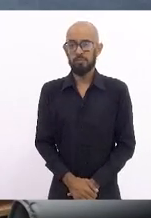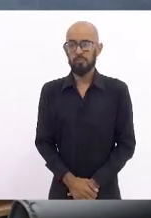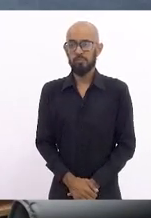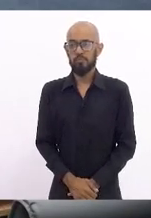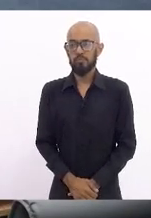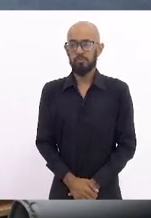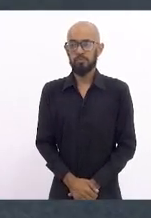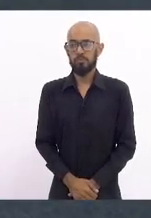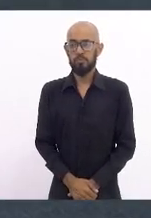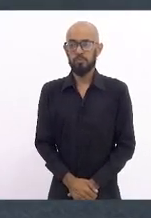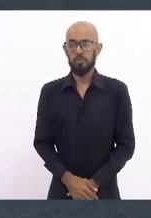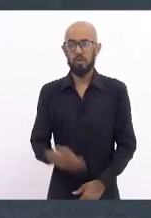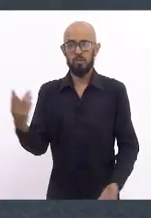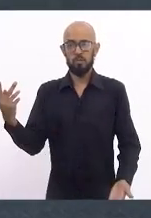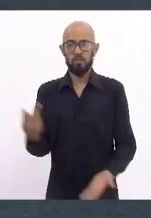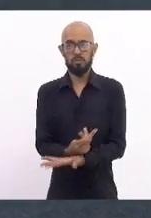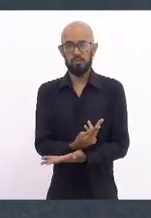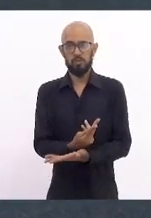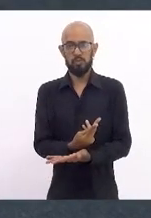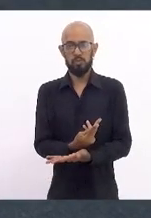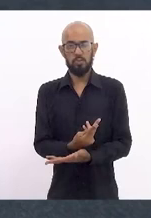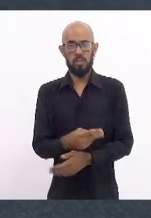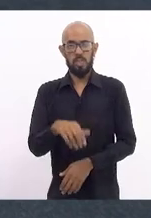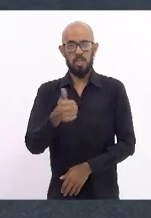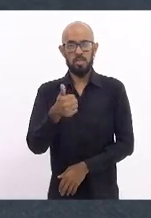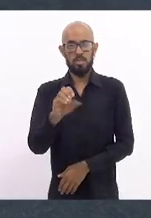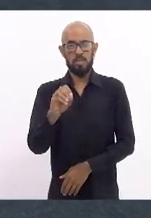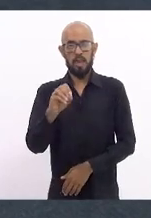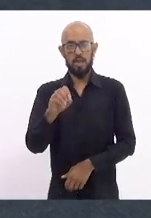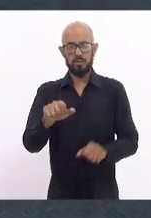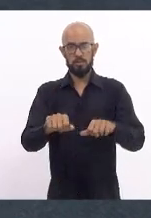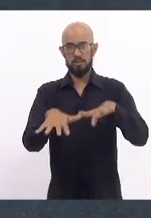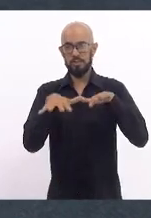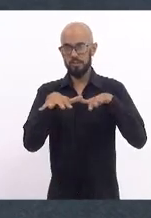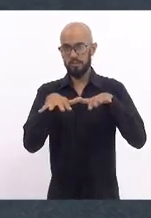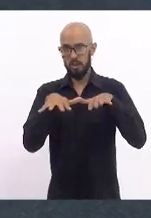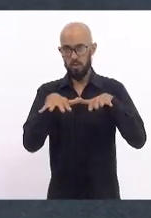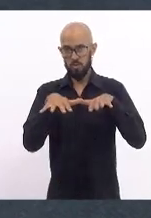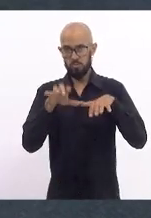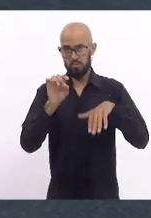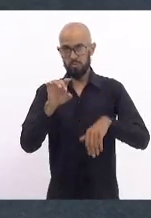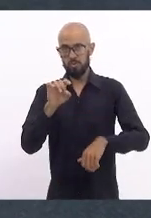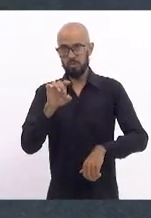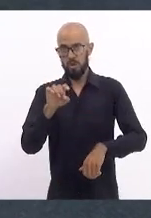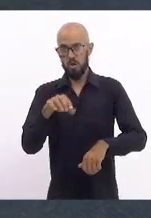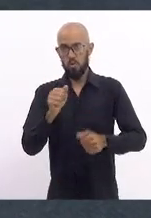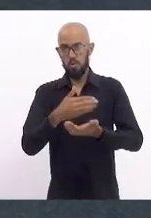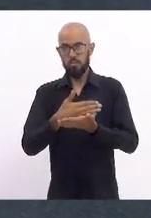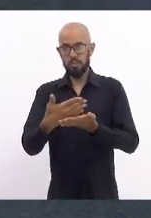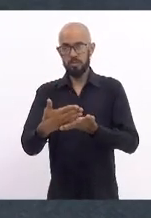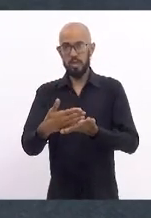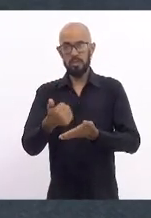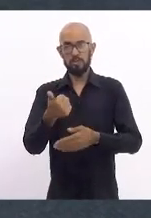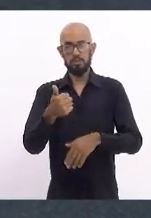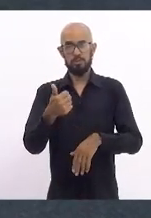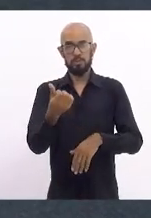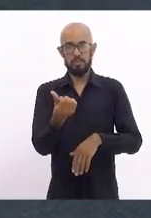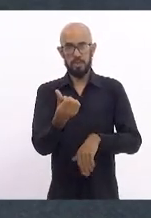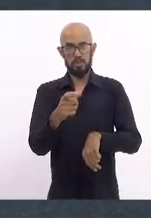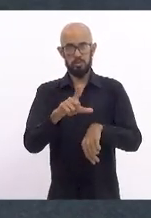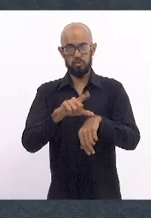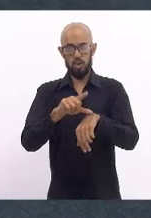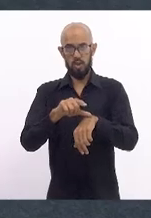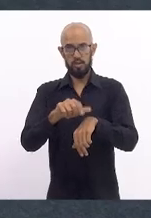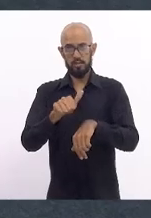o ocorrido na décima sessão extraordinária que, iniciada às 16 horas